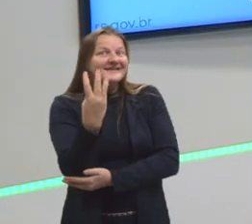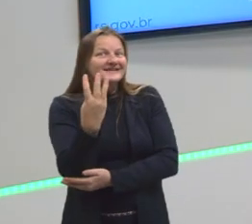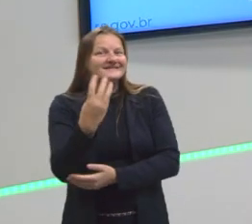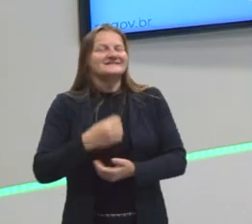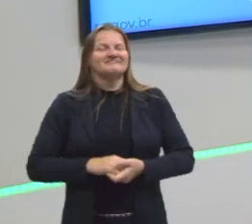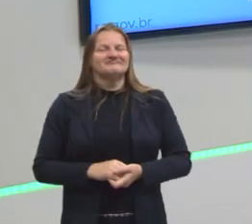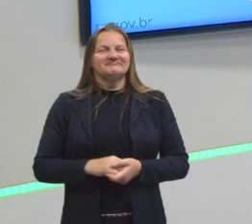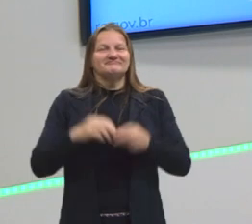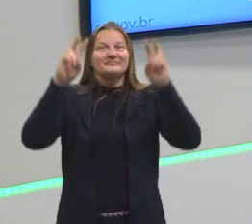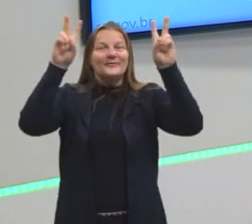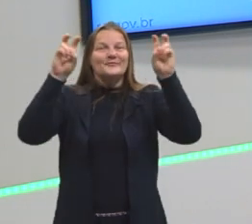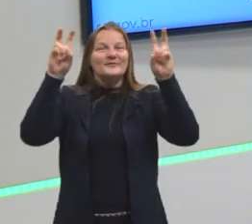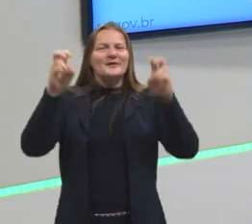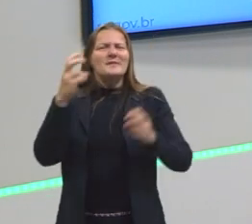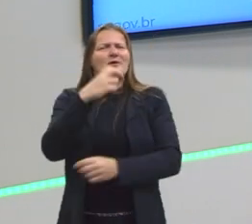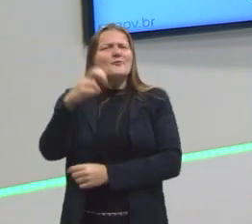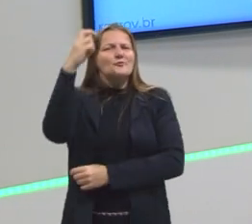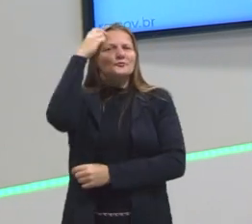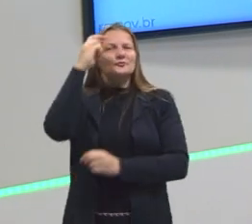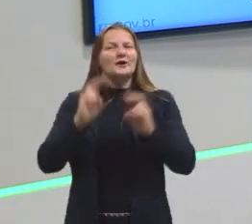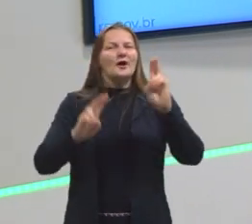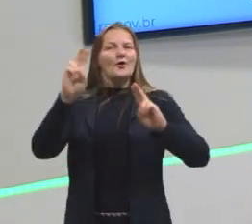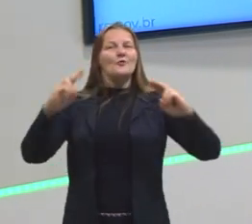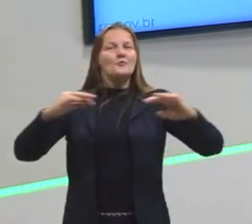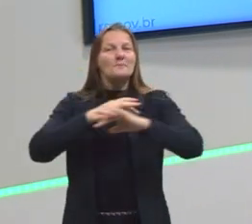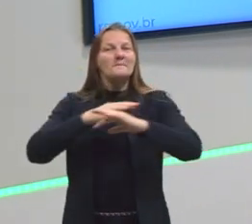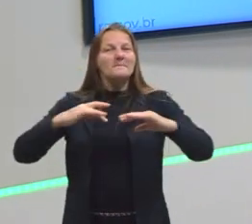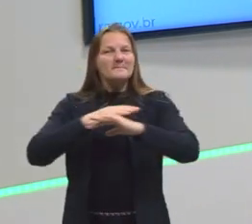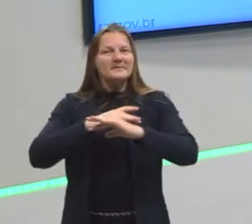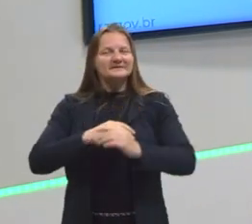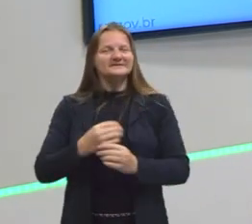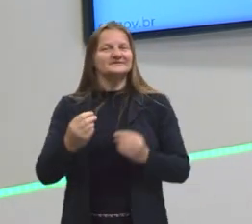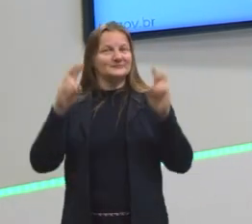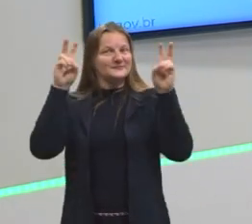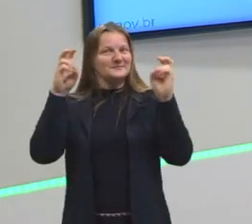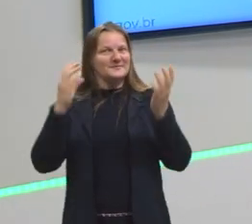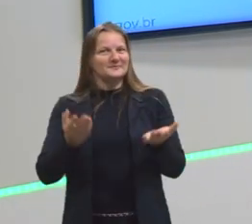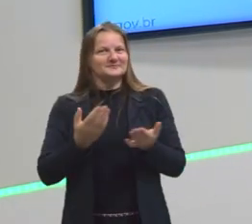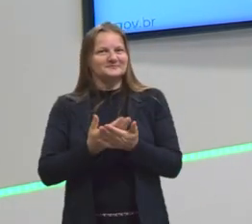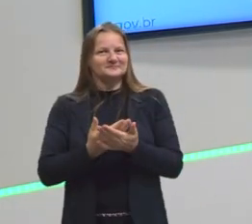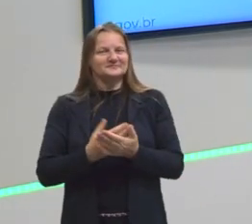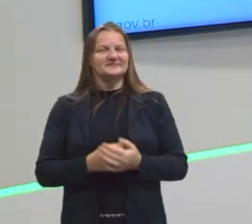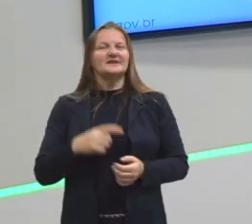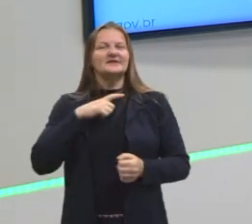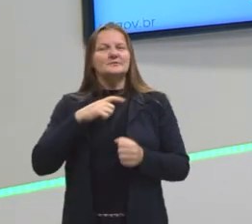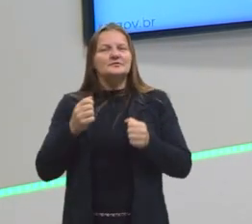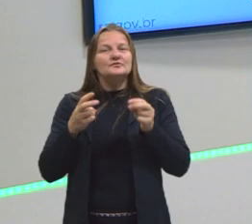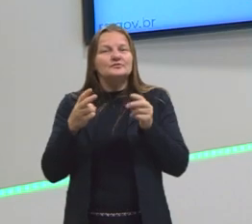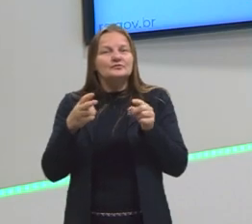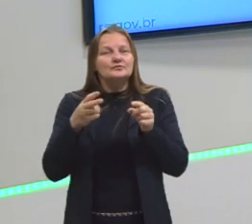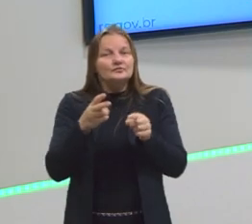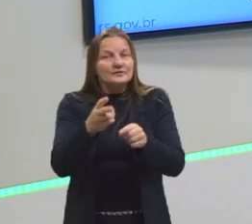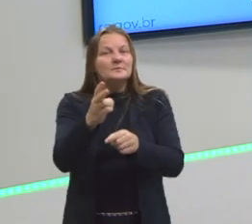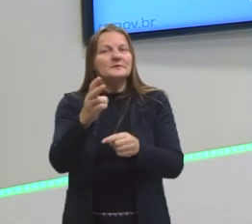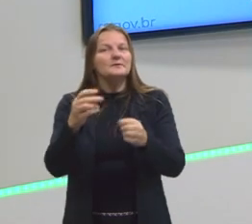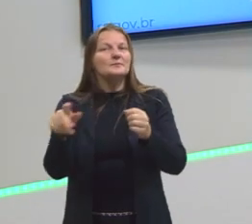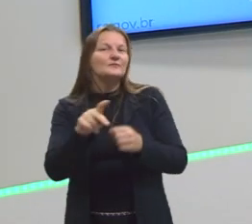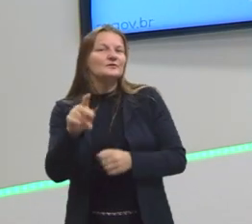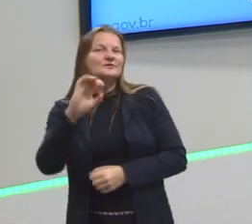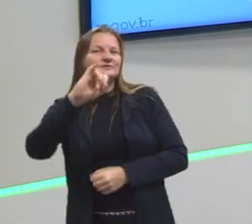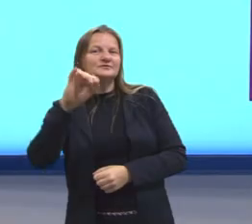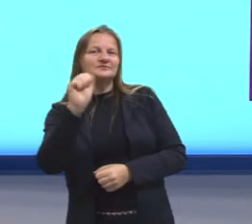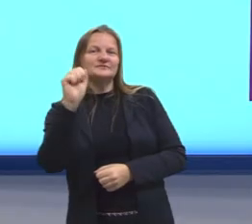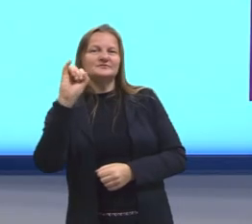que vamos falar sobre culturas urbanas. Essa aula também tem sempre a participação do professor Jair São